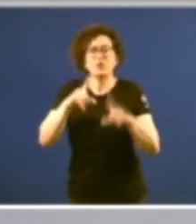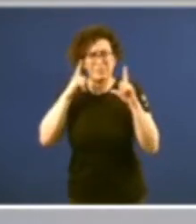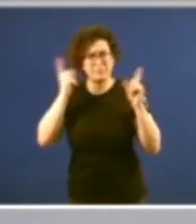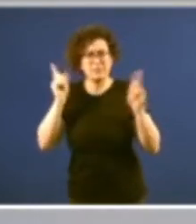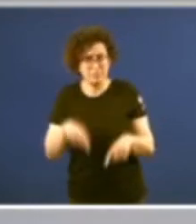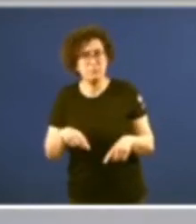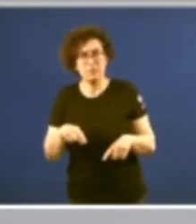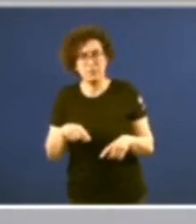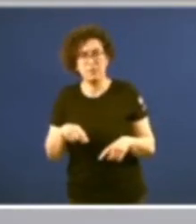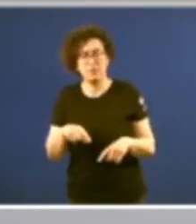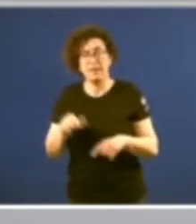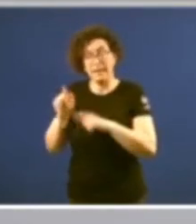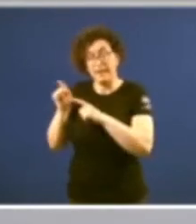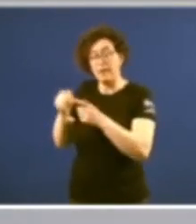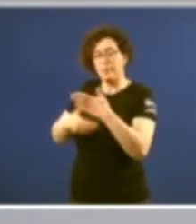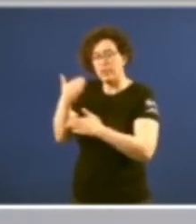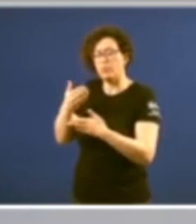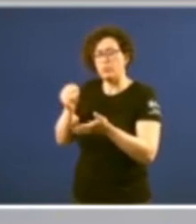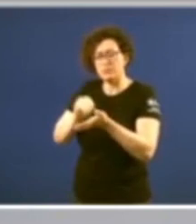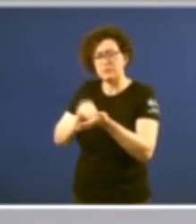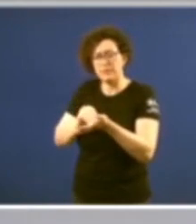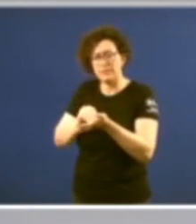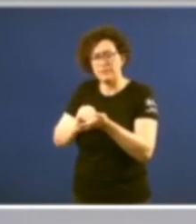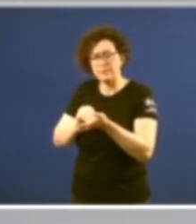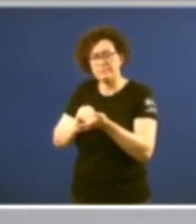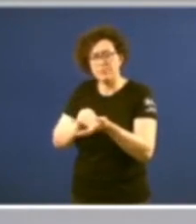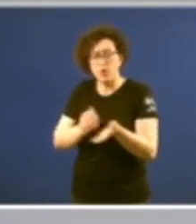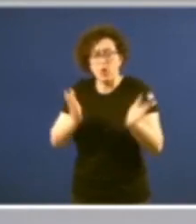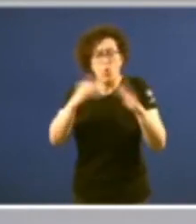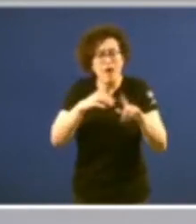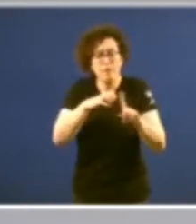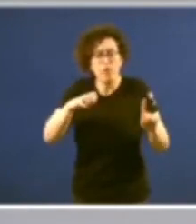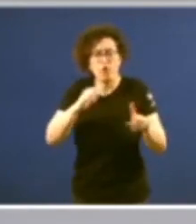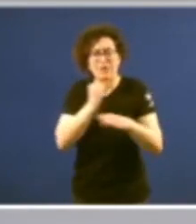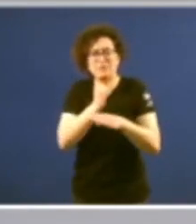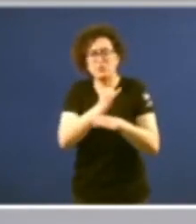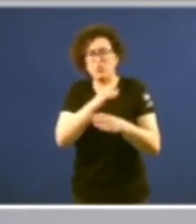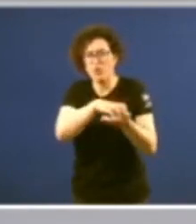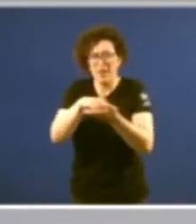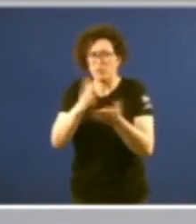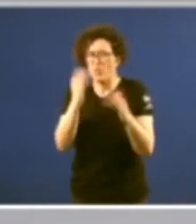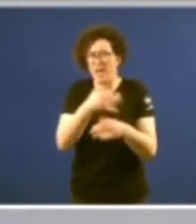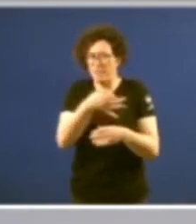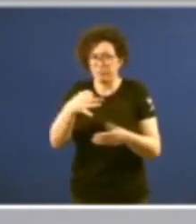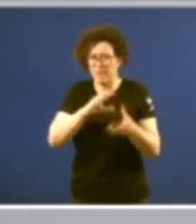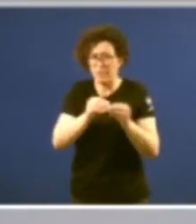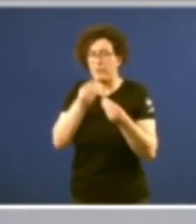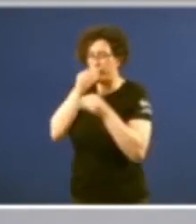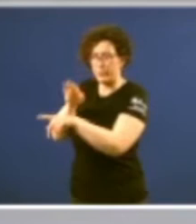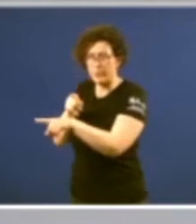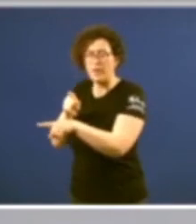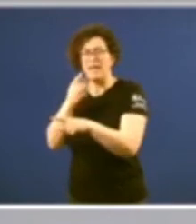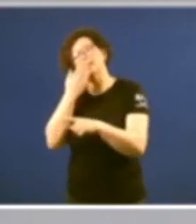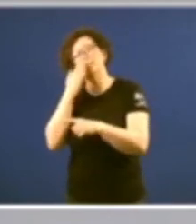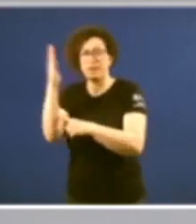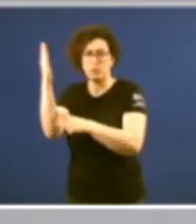supliu supliu constantemente a ausencia de foros institucionais axeitados foi o espello no que